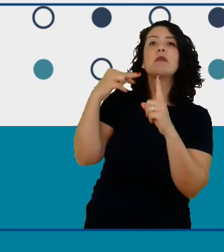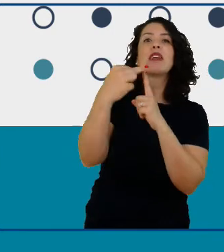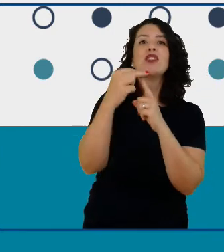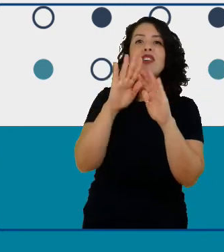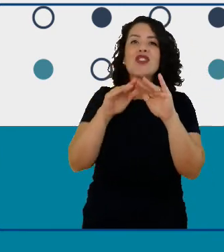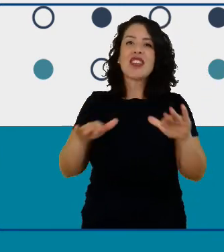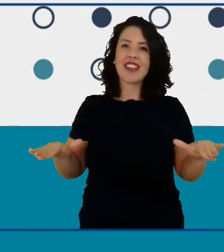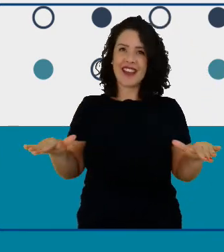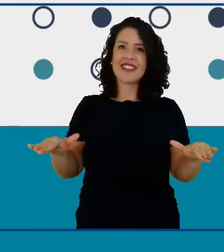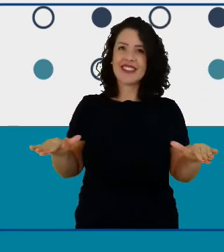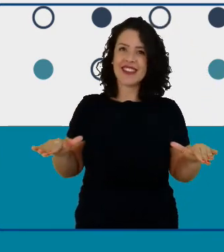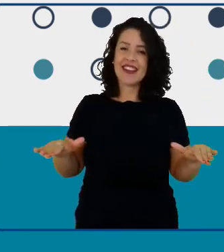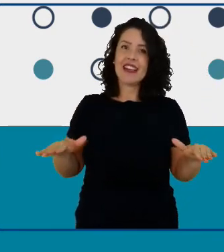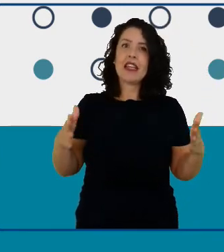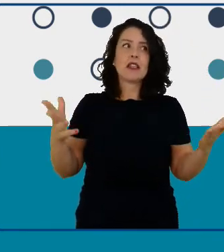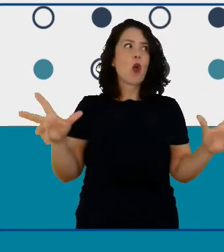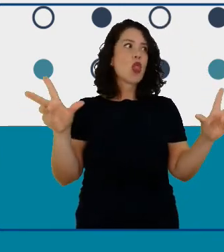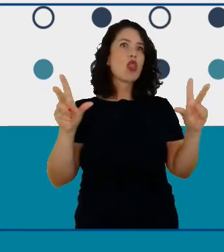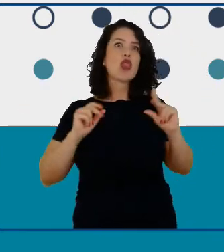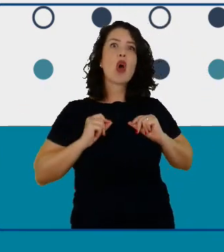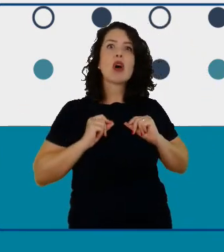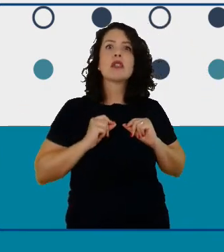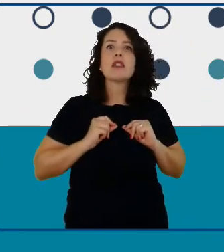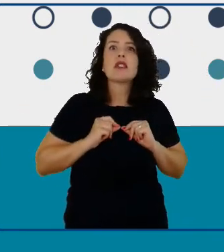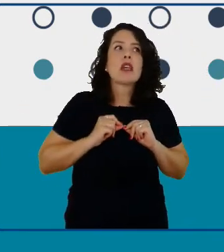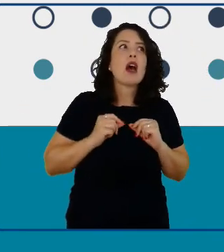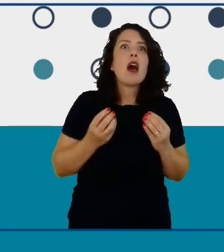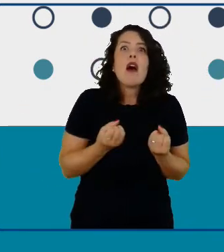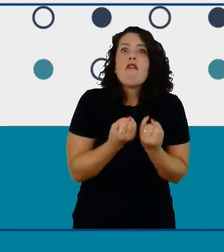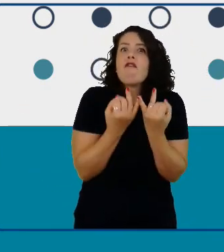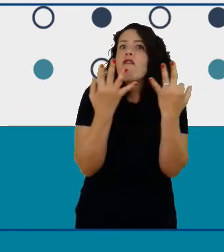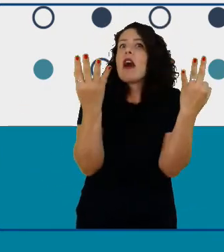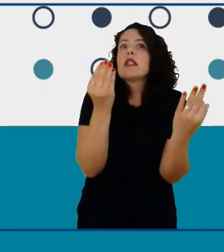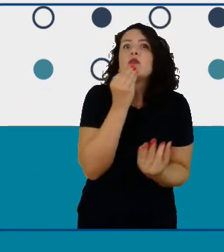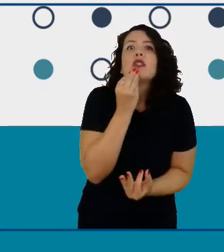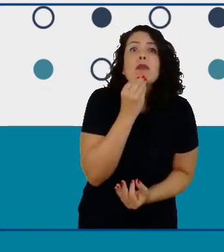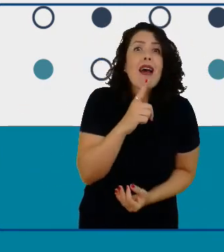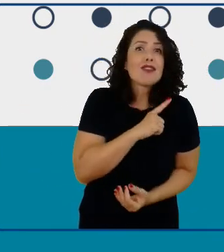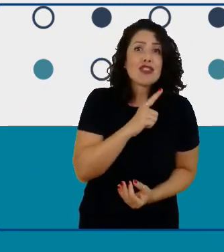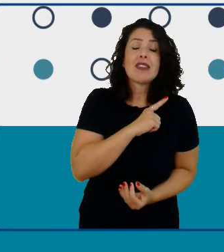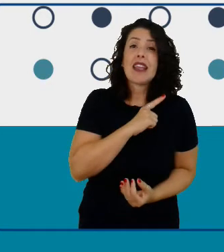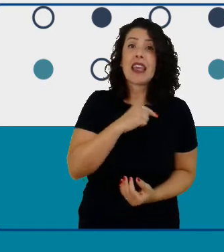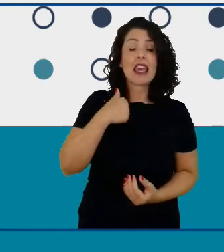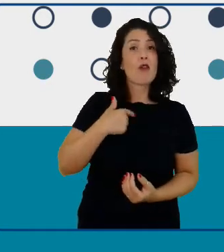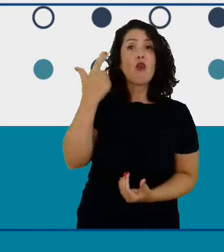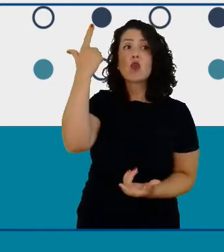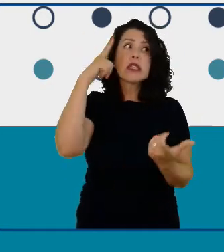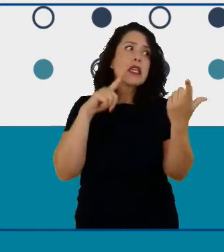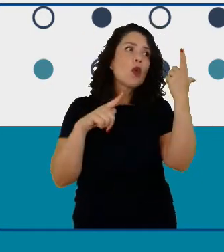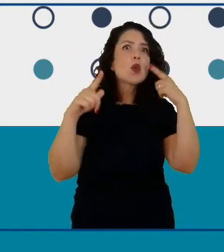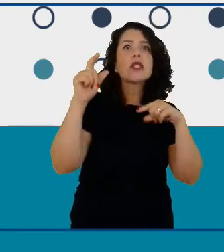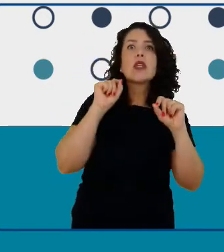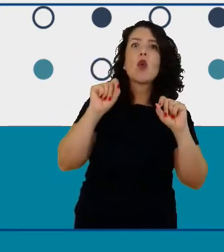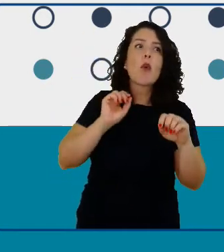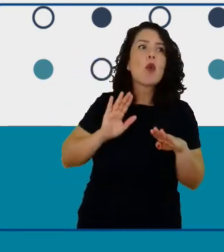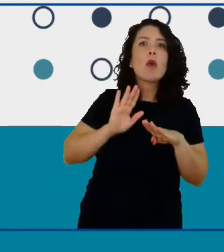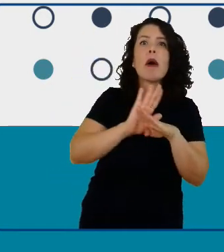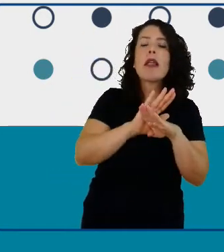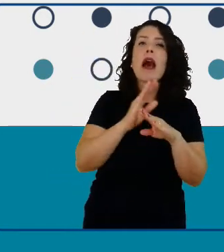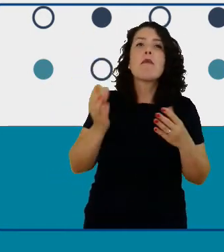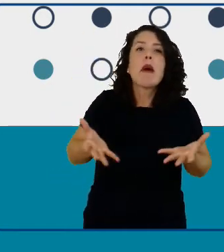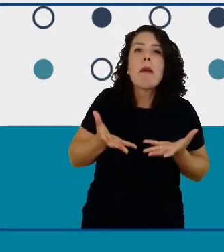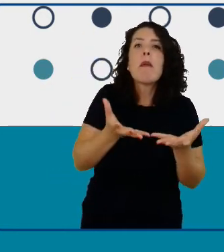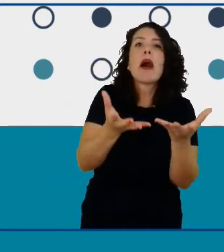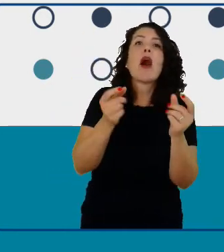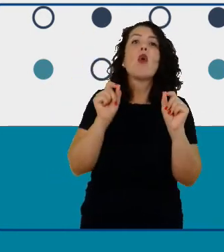penso assim nossa olha esse mundo de possibilidades o que eu vou conseguir colaborar o que eu vou ajudar a construir então eu